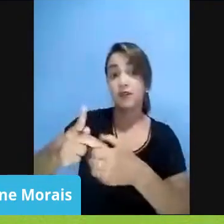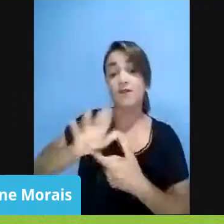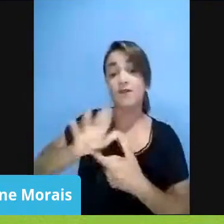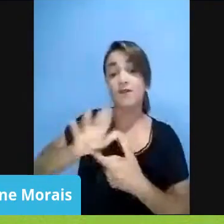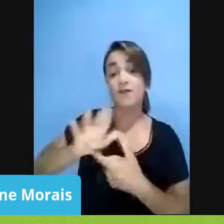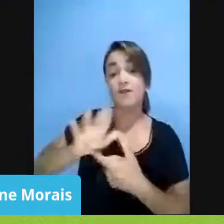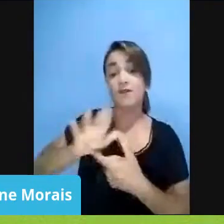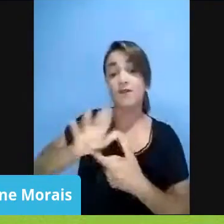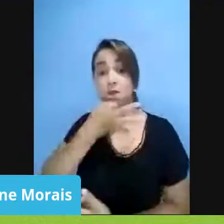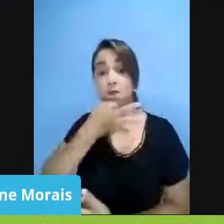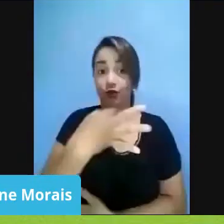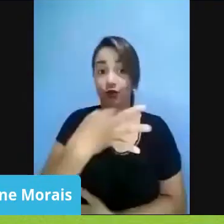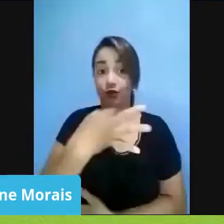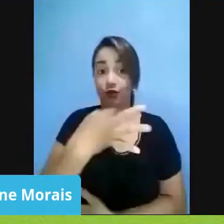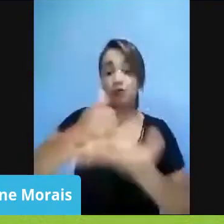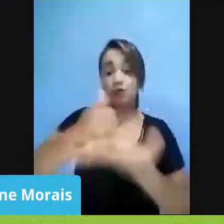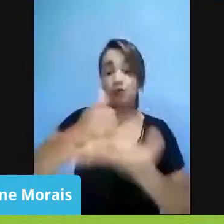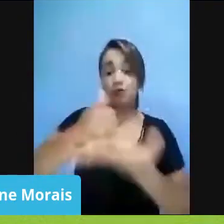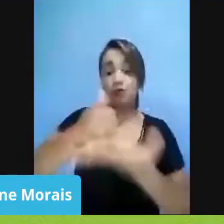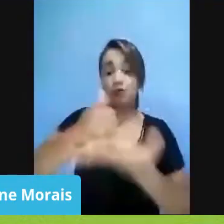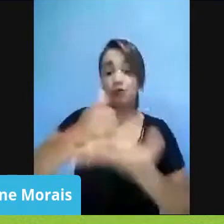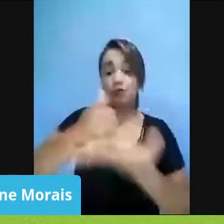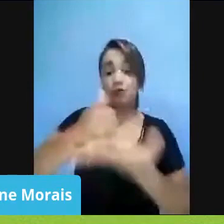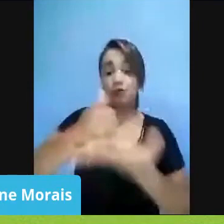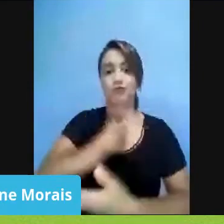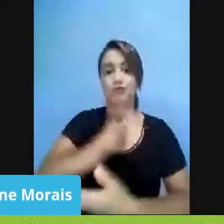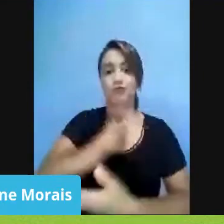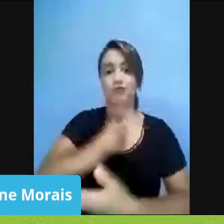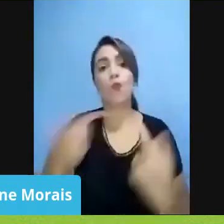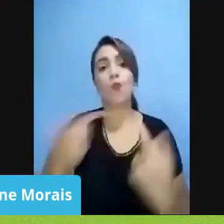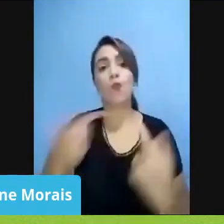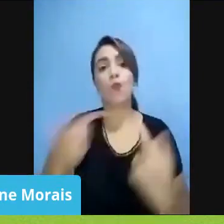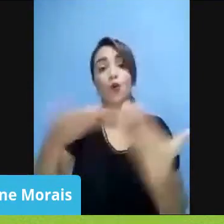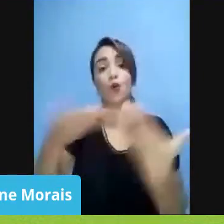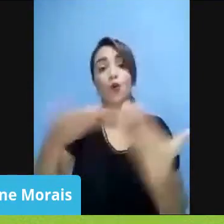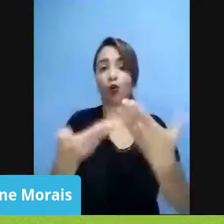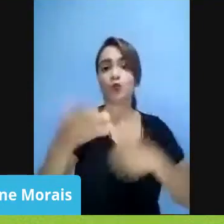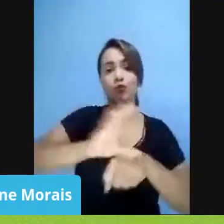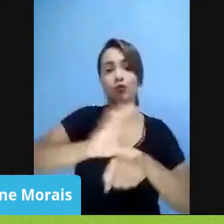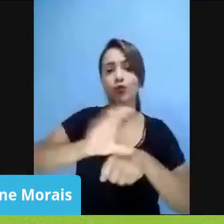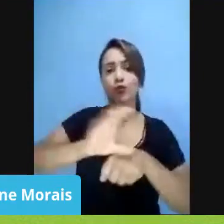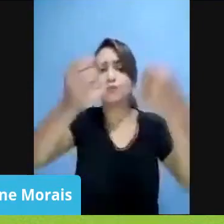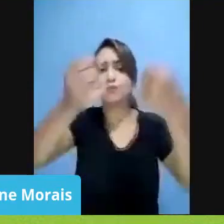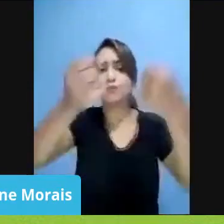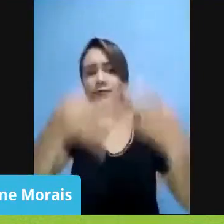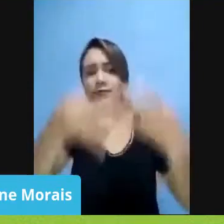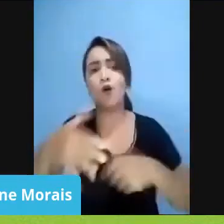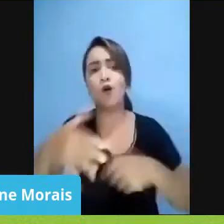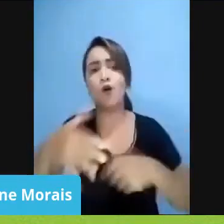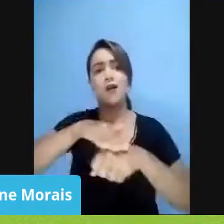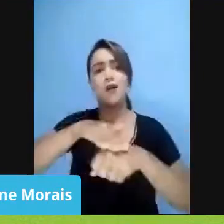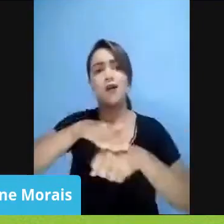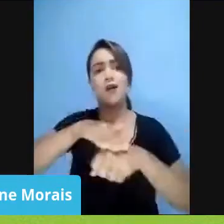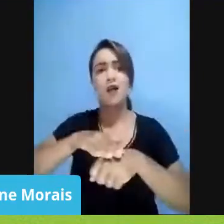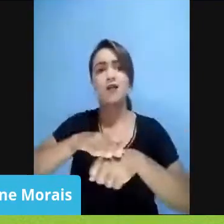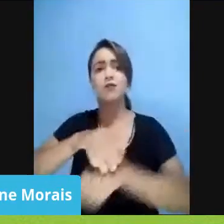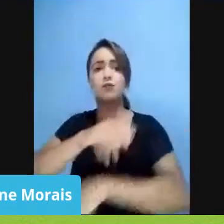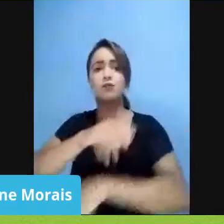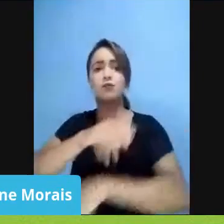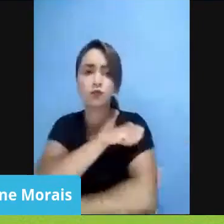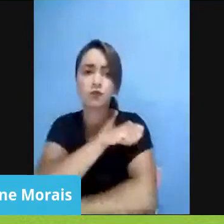nossa luta. Então, como o intuito desse minicurso era falar um pouco com os estudantes e também,